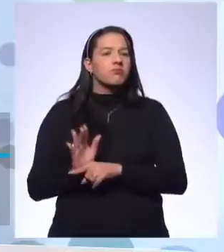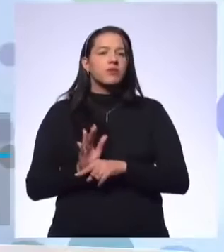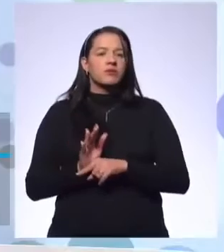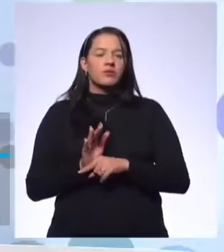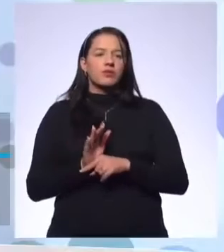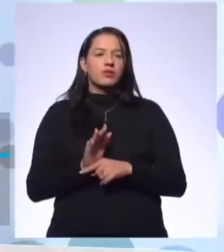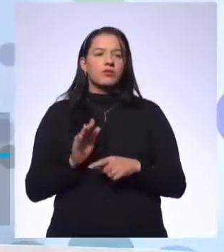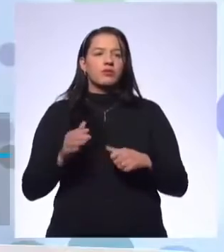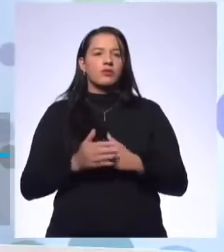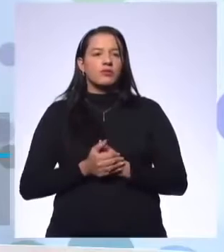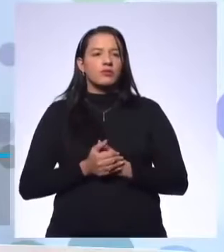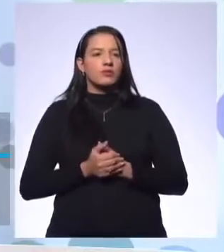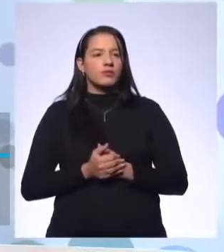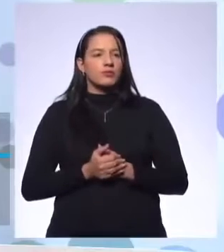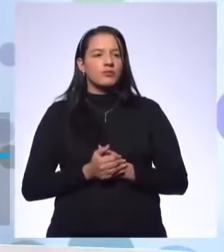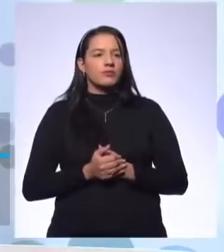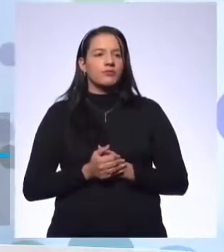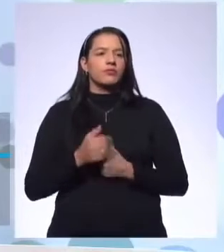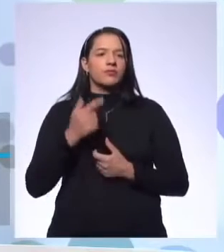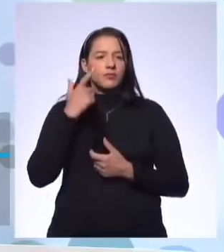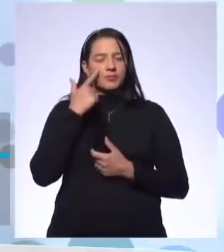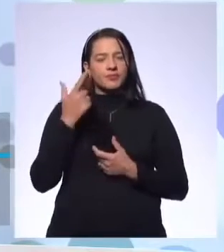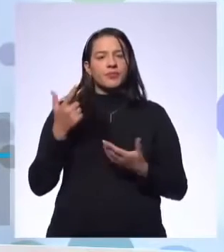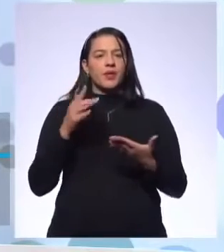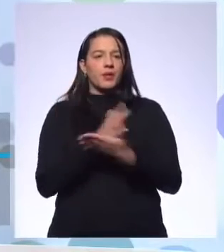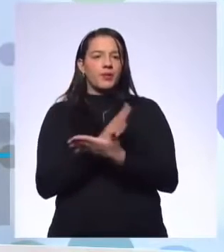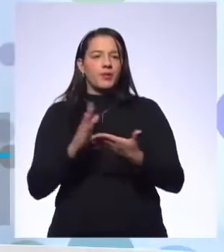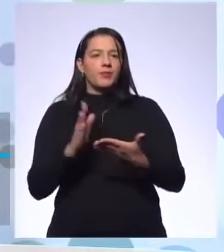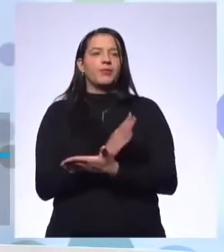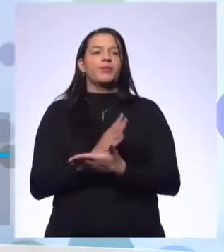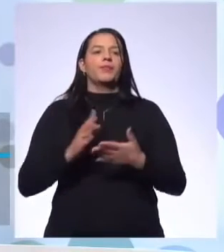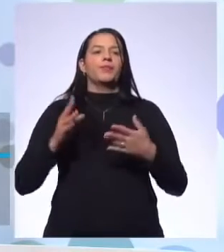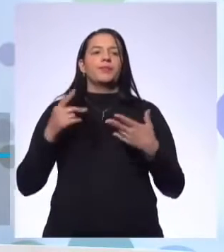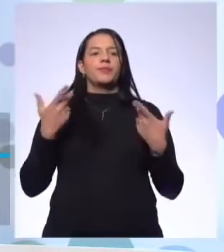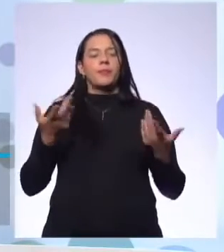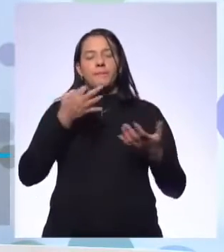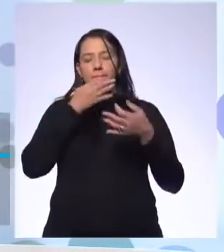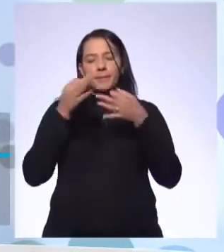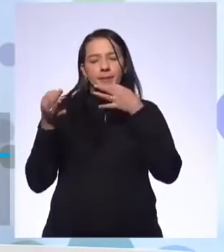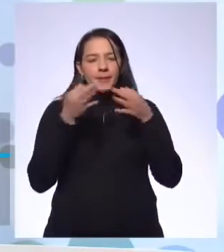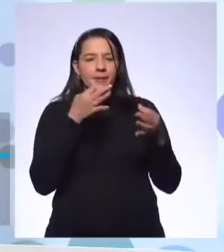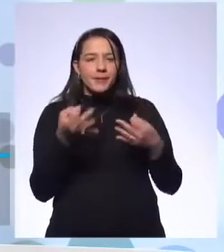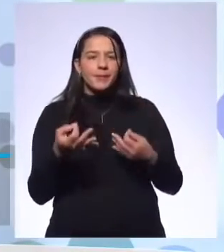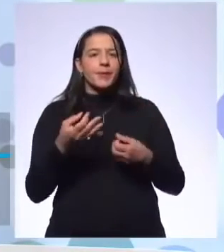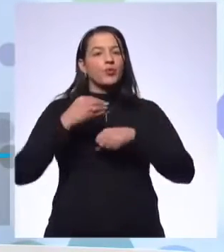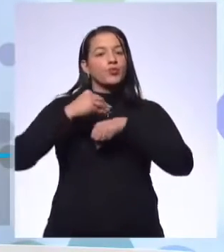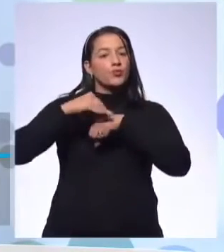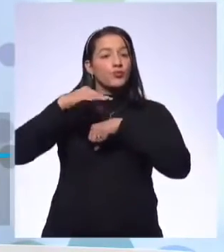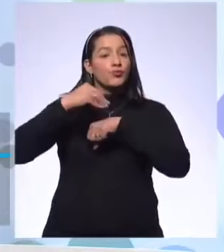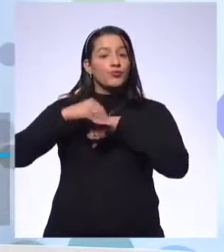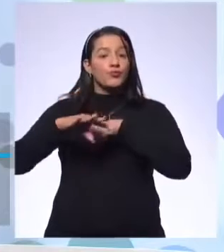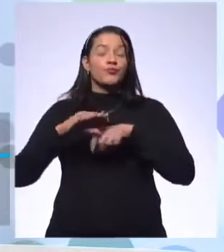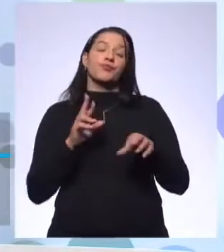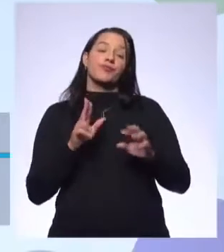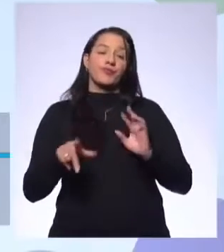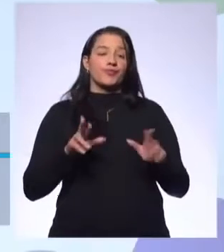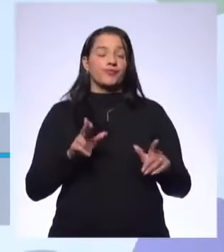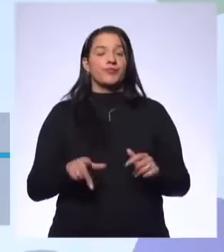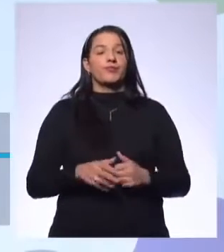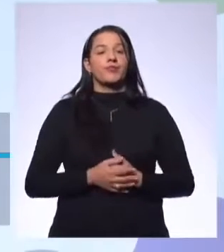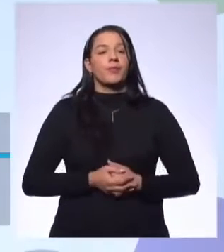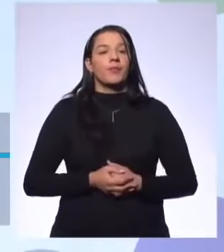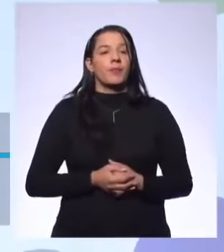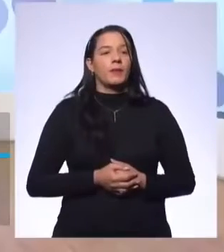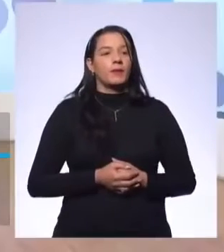opinião são em cima de problemáticas, não é, professora? Sim, eu questões polêmicas, opiniões diversas sobre o mesmo assunto. Isso. Cadê o texto?